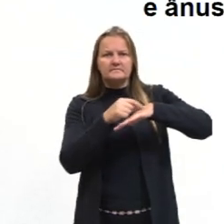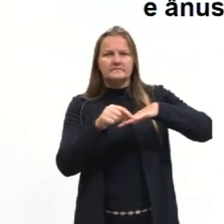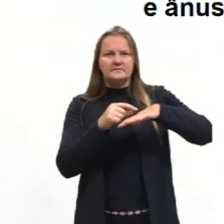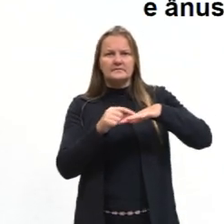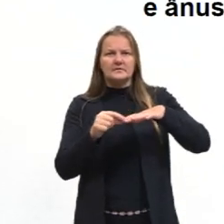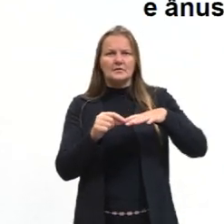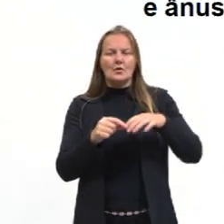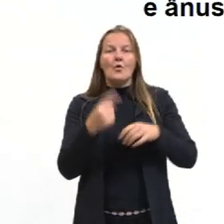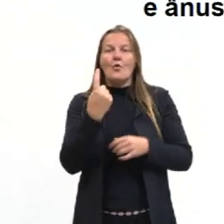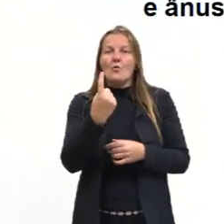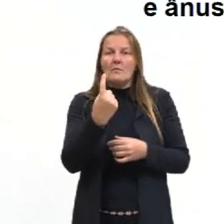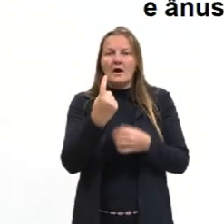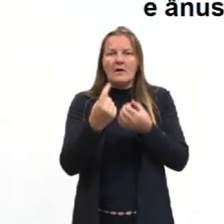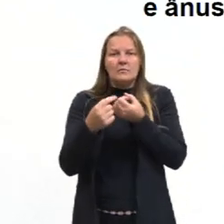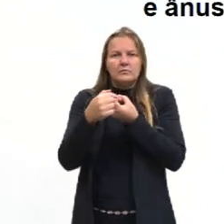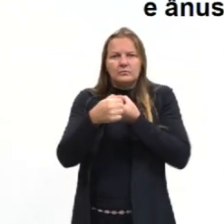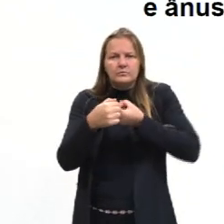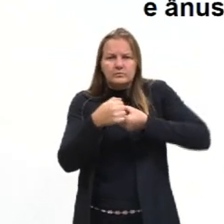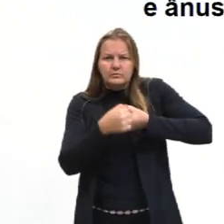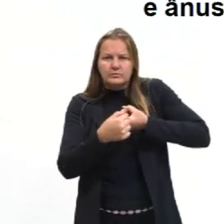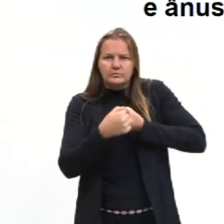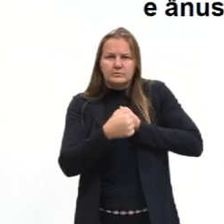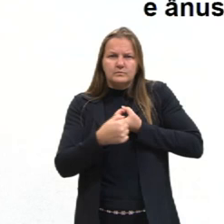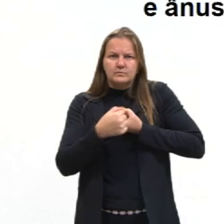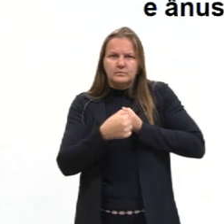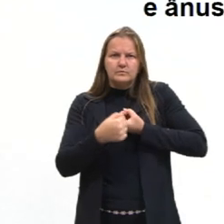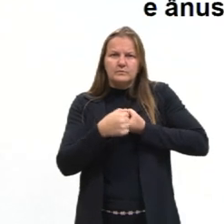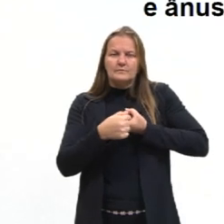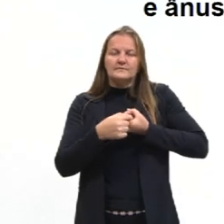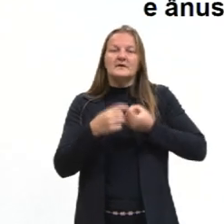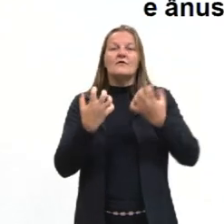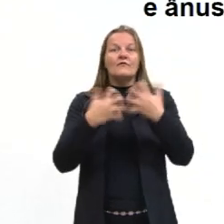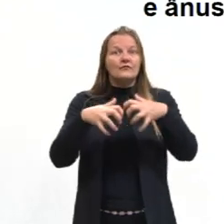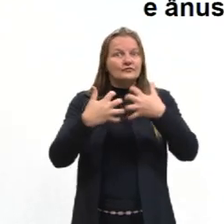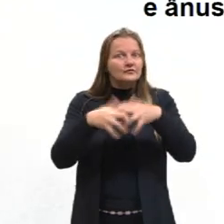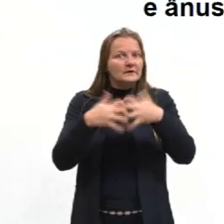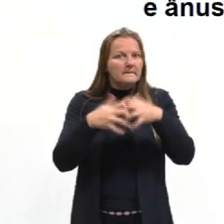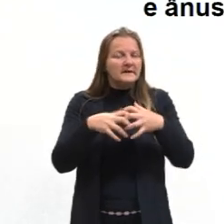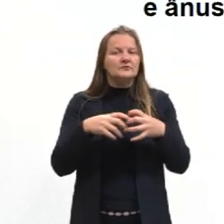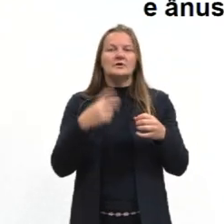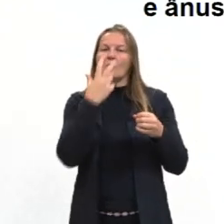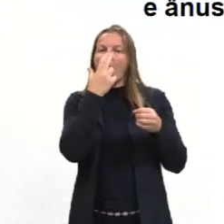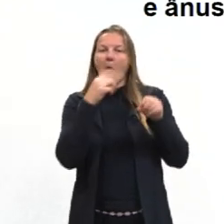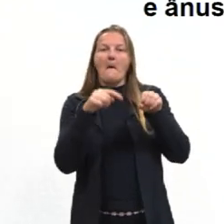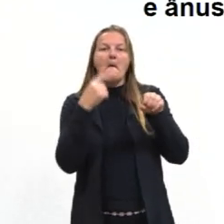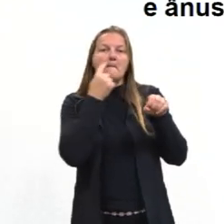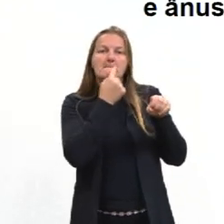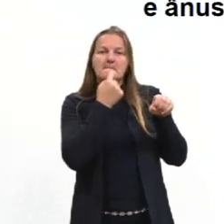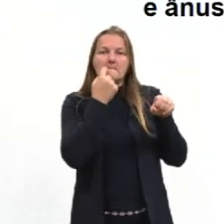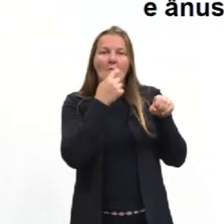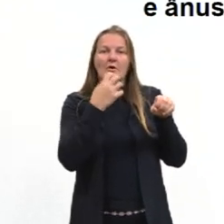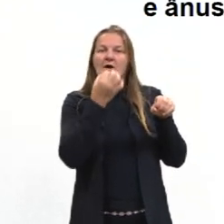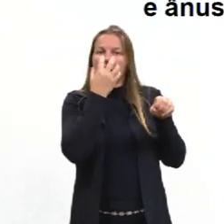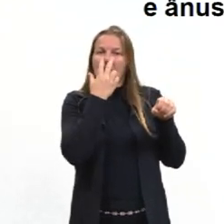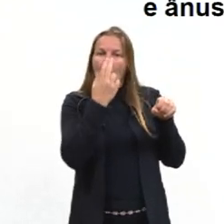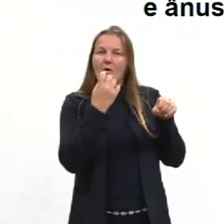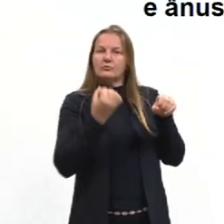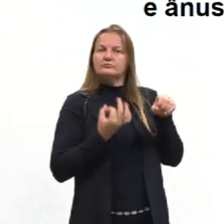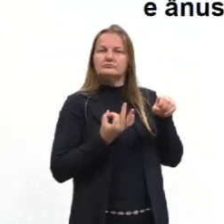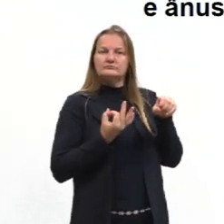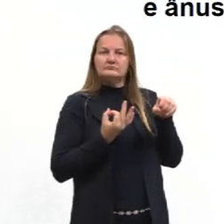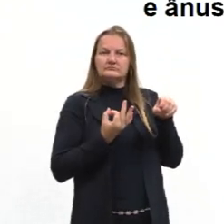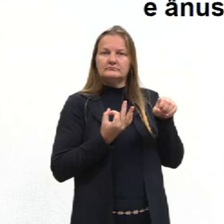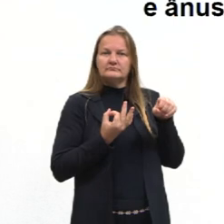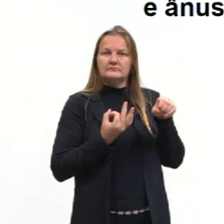uma abertura, uma só abertura, que vai funcionar tanto quanto boca, quanto ânus. Então,